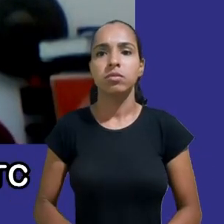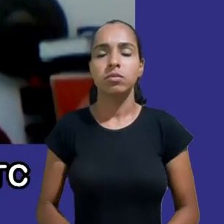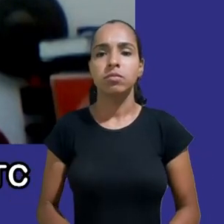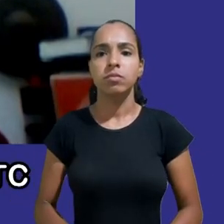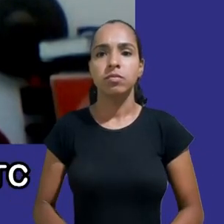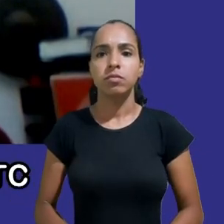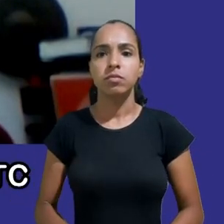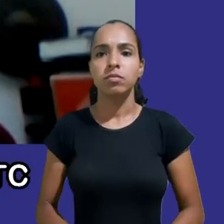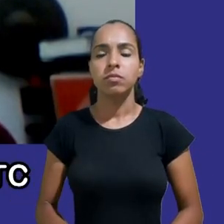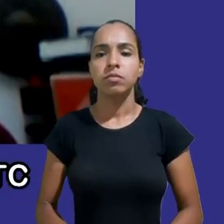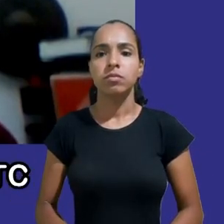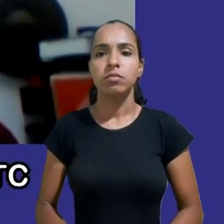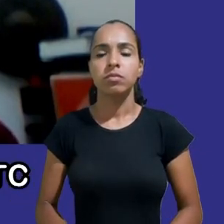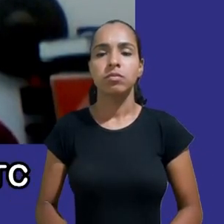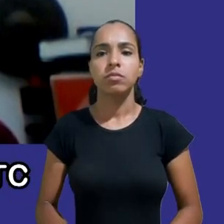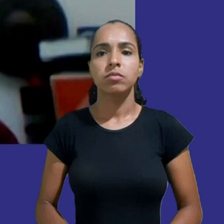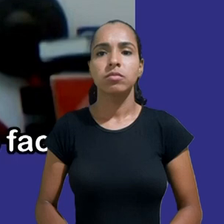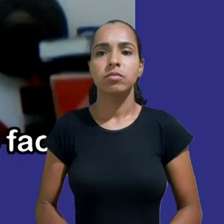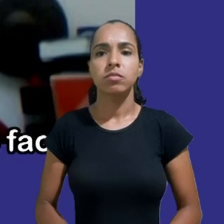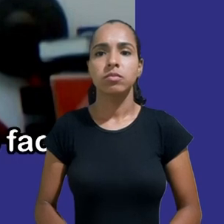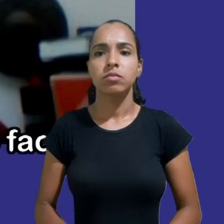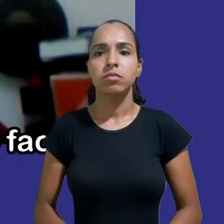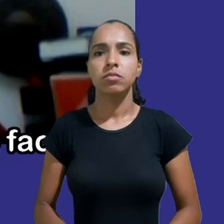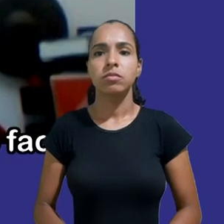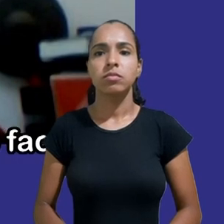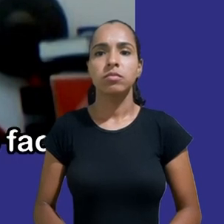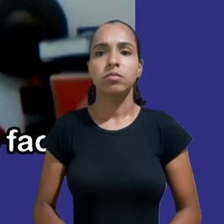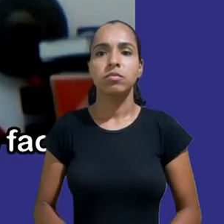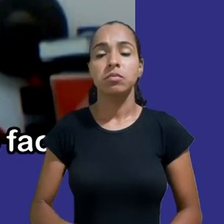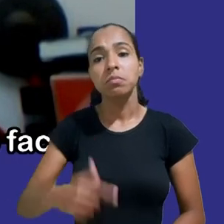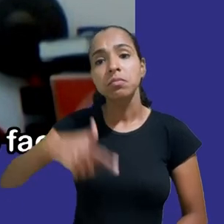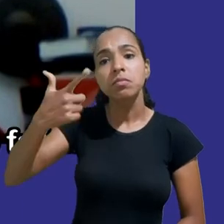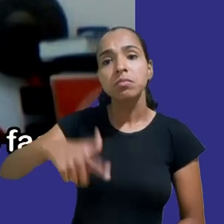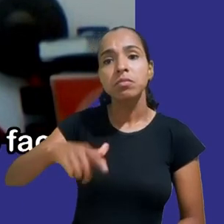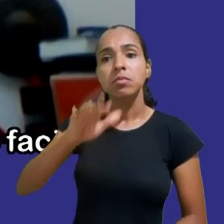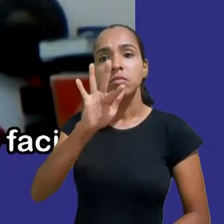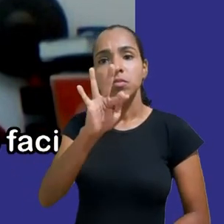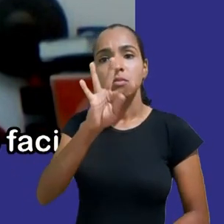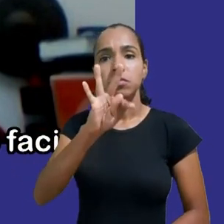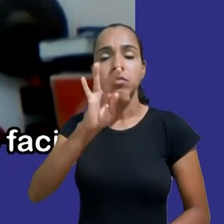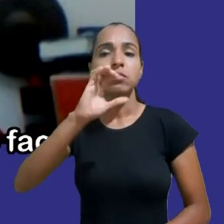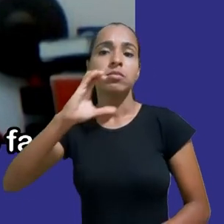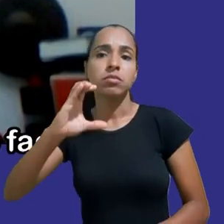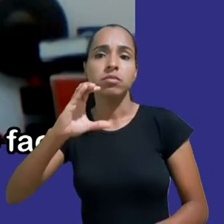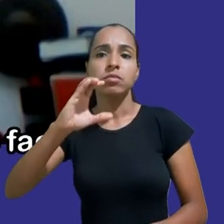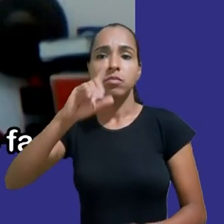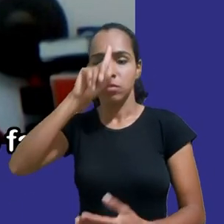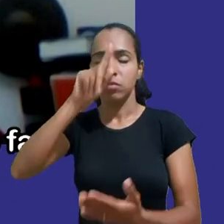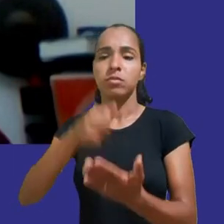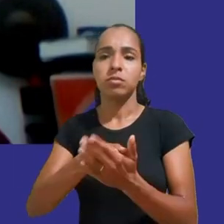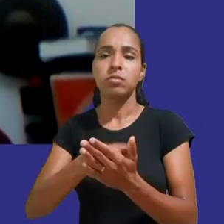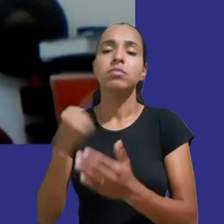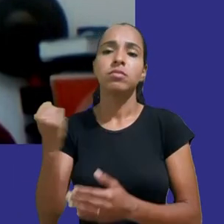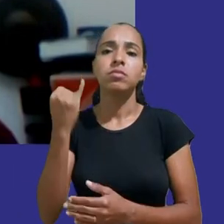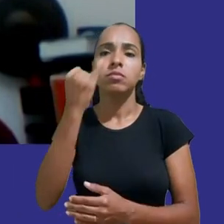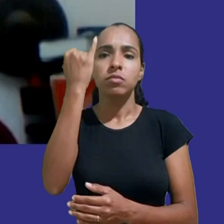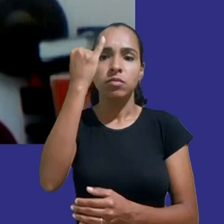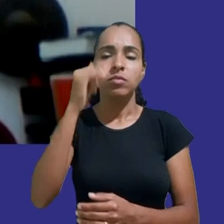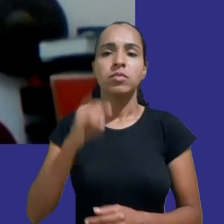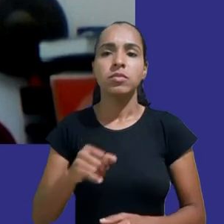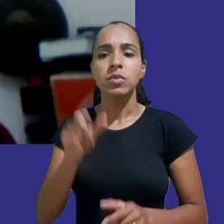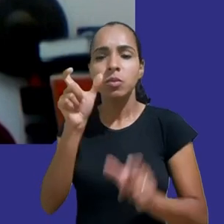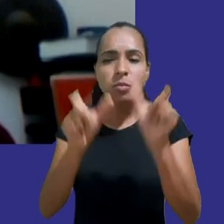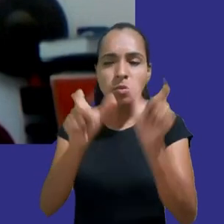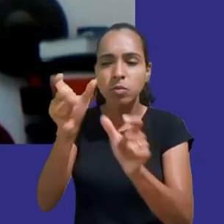Houve uma decisão importante do FTC contra uma empresa de reconhecimento facial que coletava dados fotográficos Eles